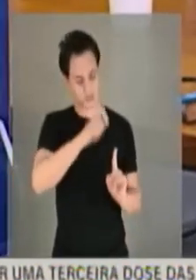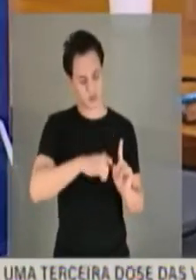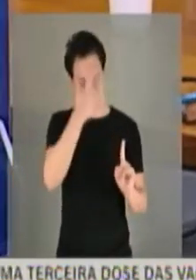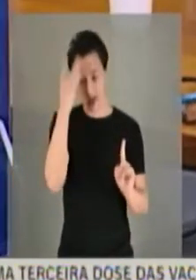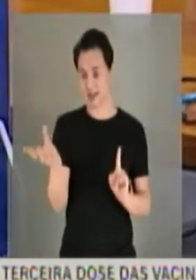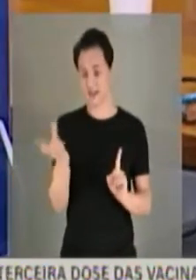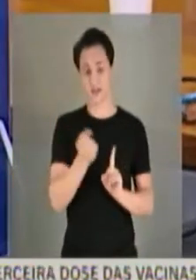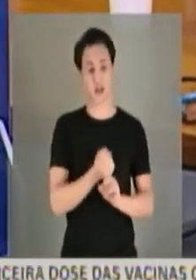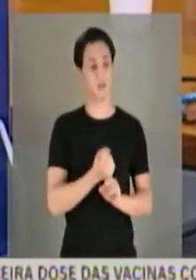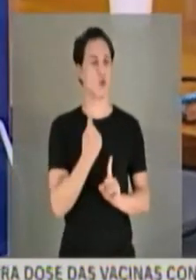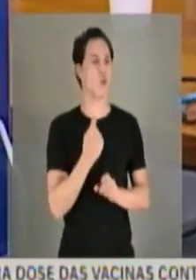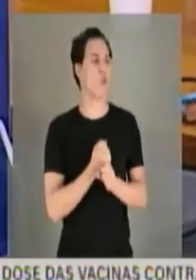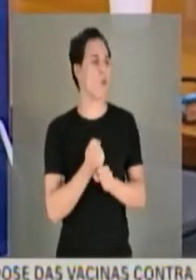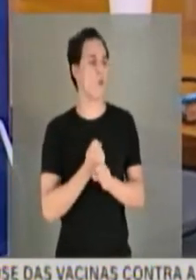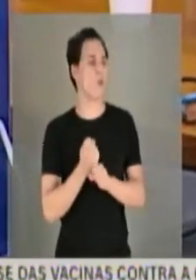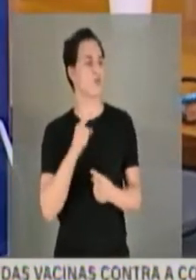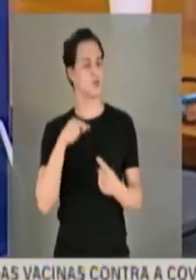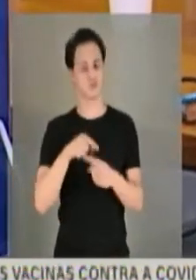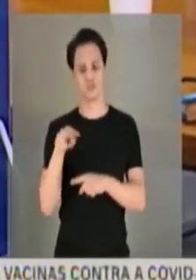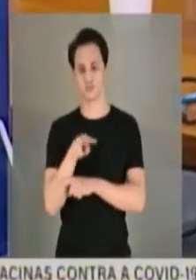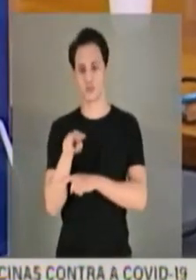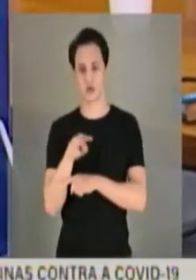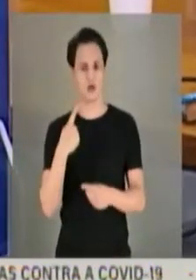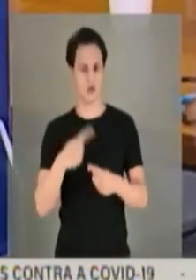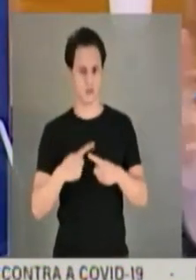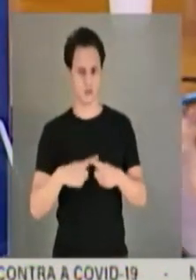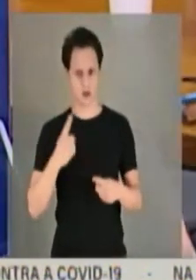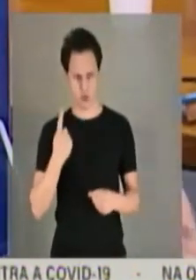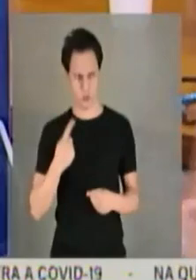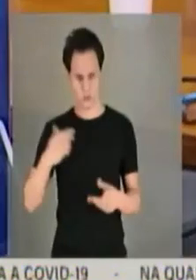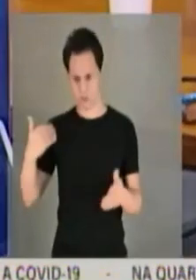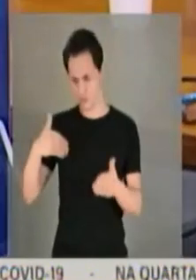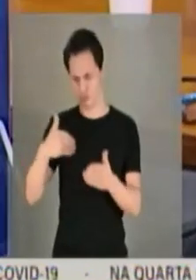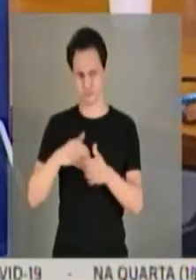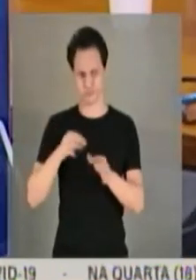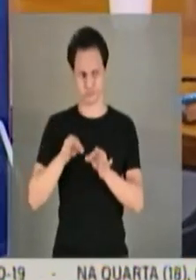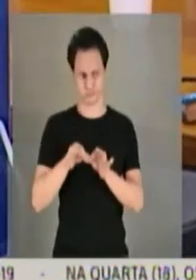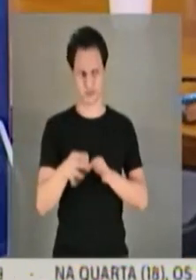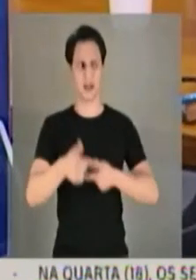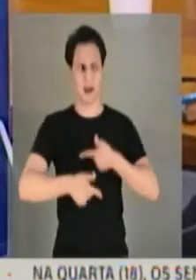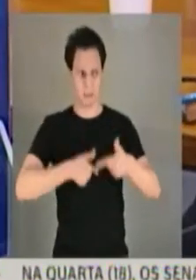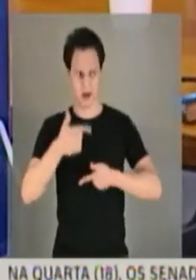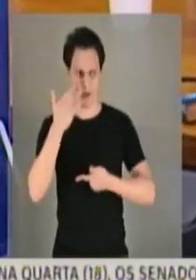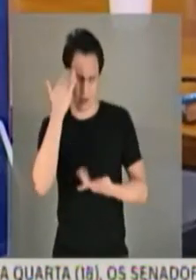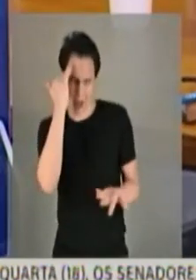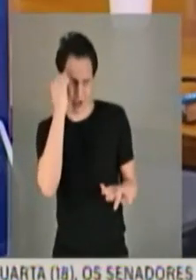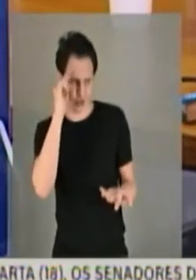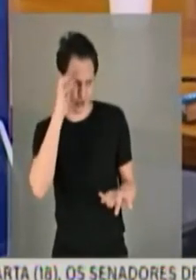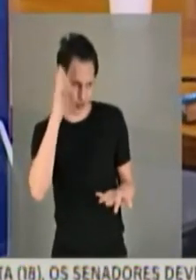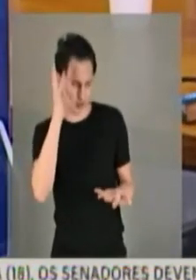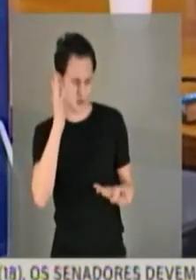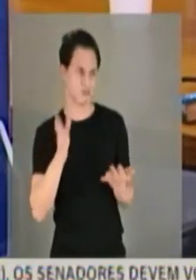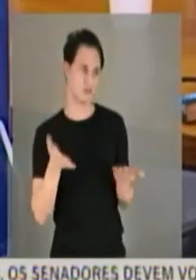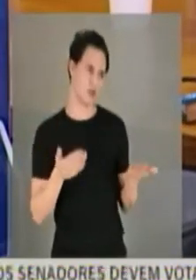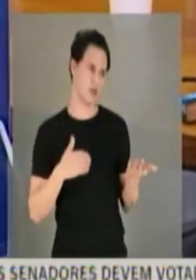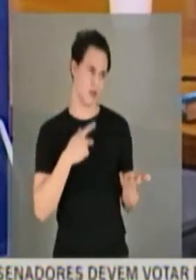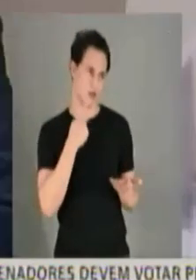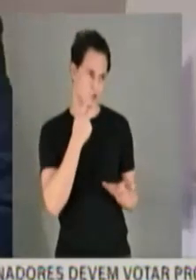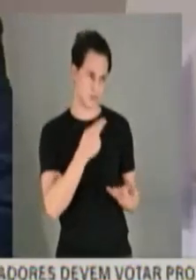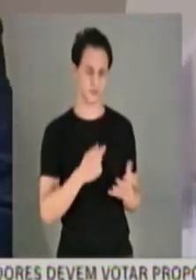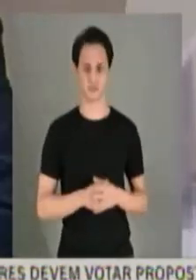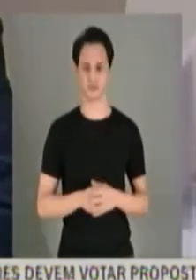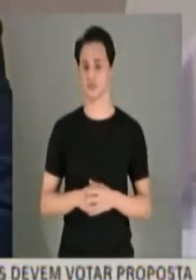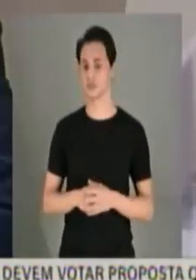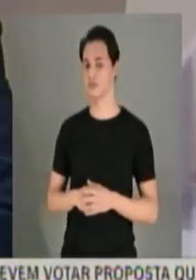ano para chefiar, porque eu imagino que um processo dê muito trabalho. Então, de forma bem objetiva, por favor. Bom,